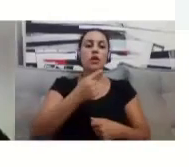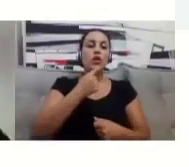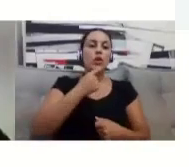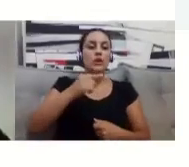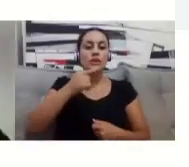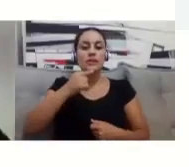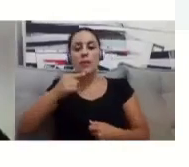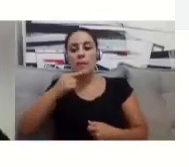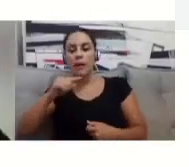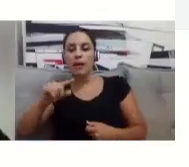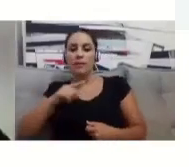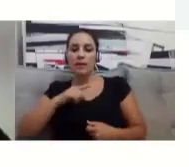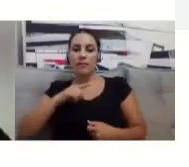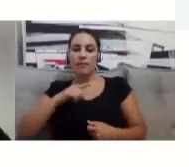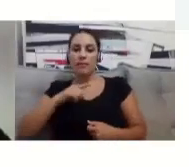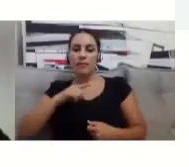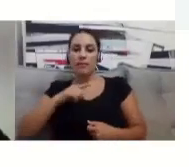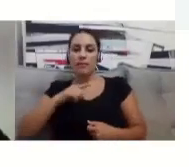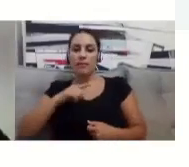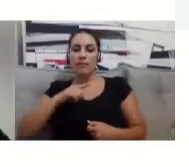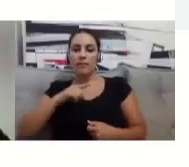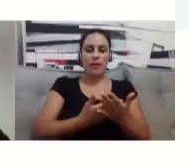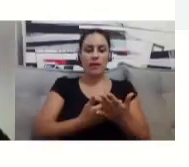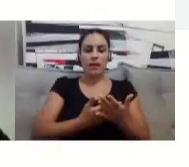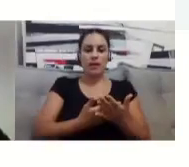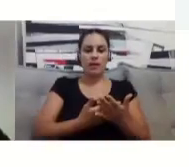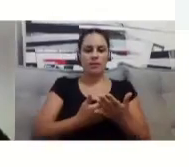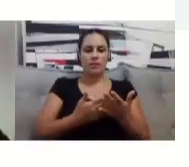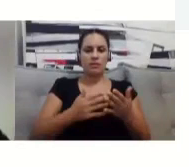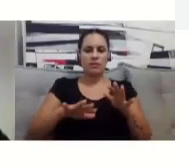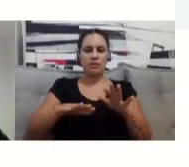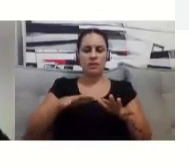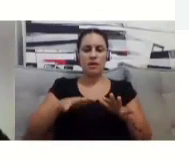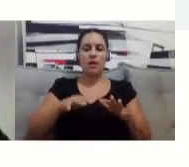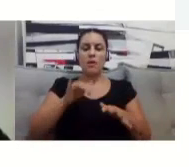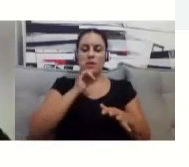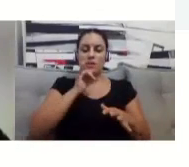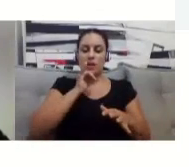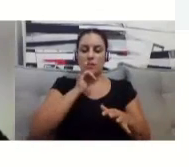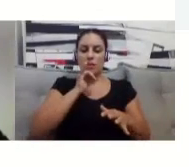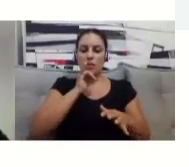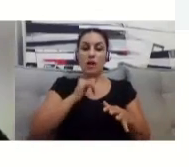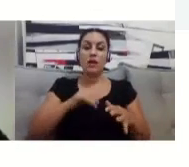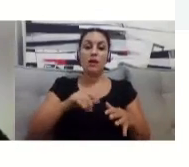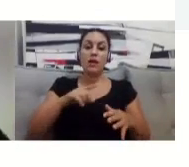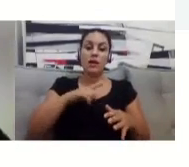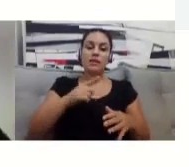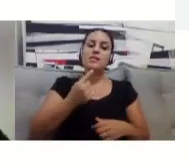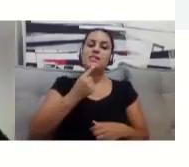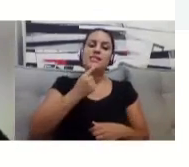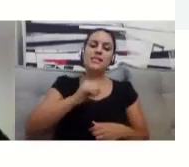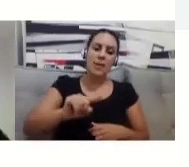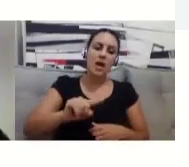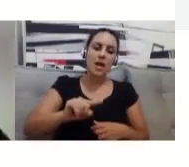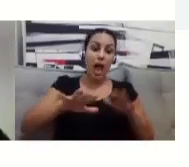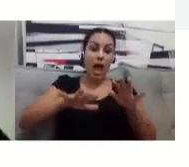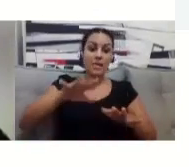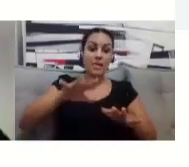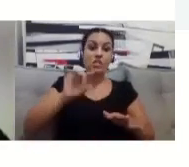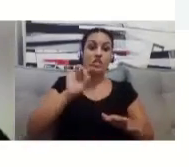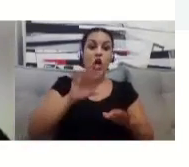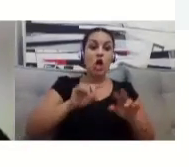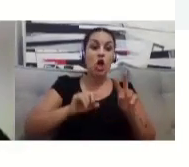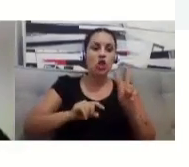vocês têm dois dias de aula, vocês têm um dia de aula, algumas semanas, esporadicamente, dois dias de aula, tá bom? Isso vai acontecer